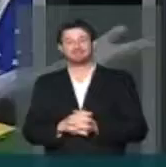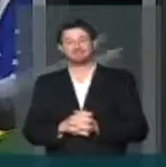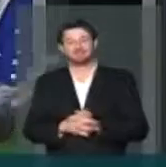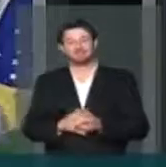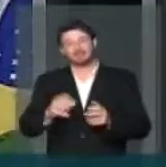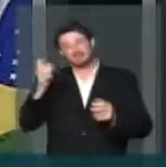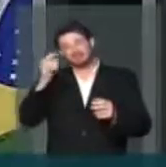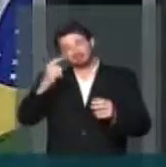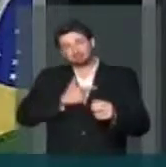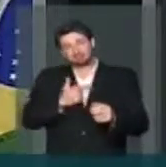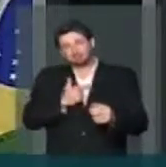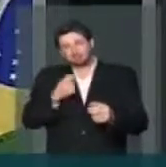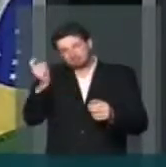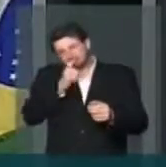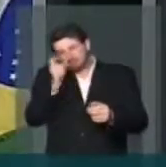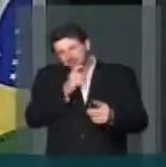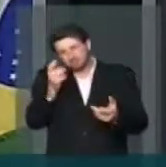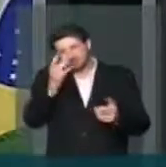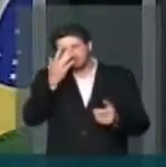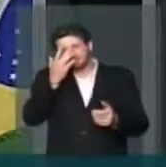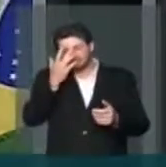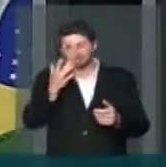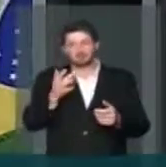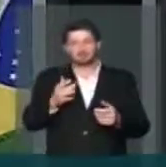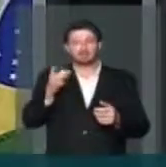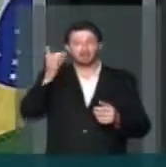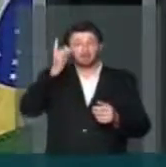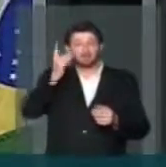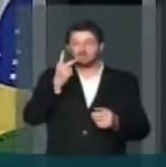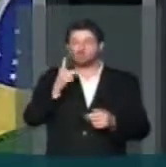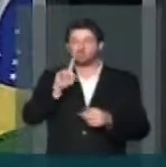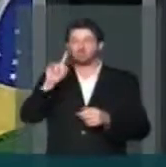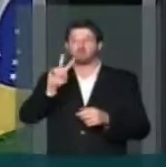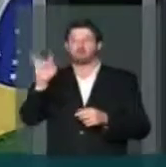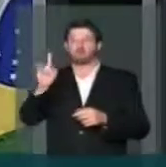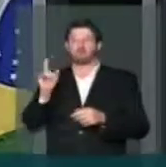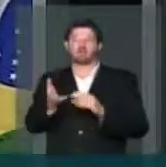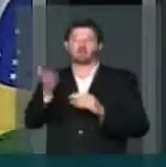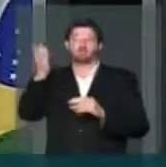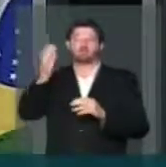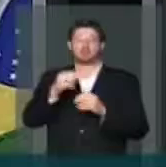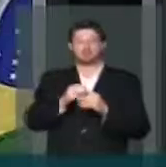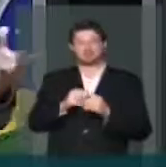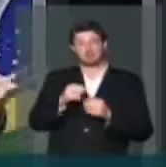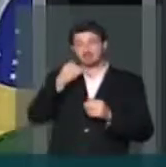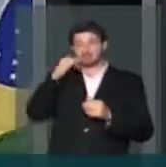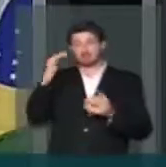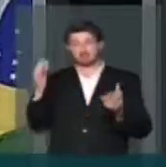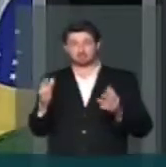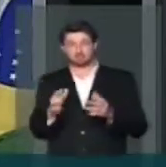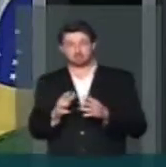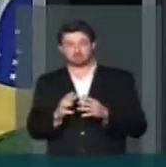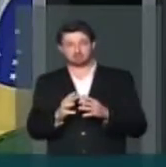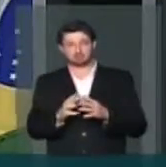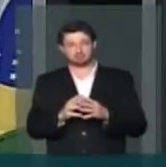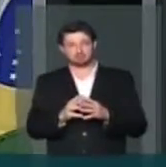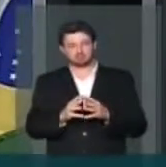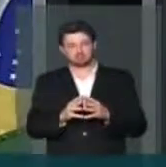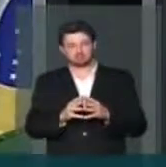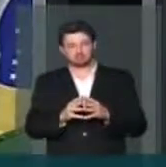É feio mentir. Ela disse que não aumentaria a tarifa de energia elétrica.